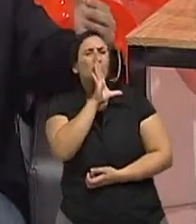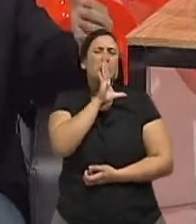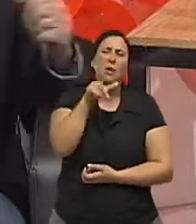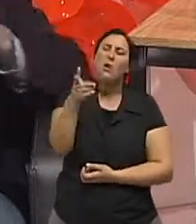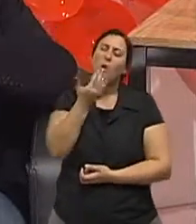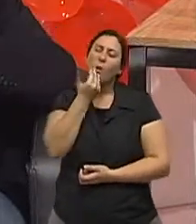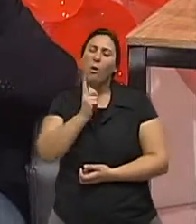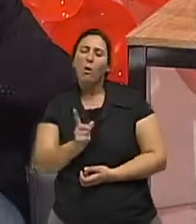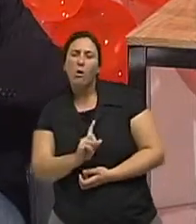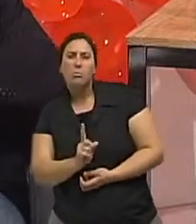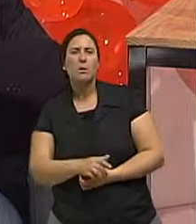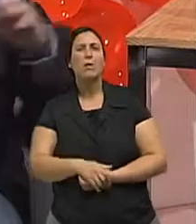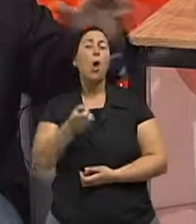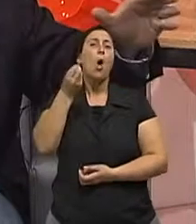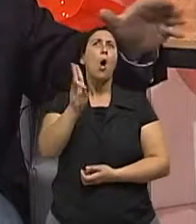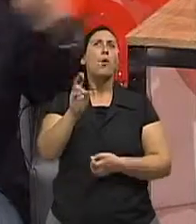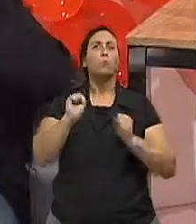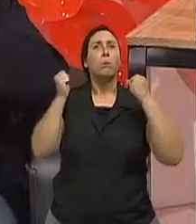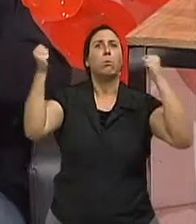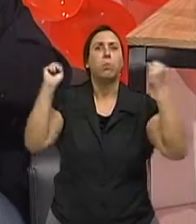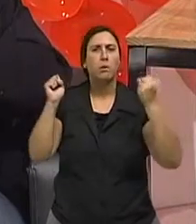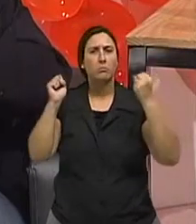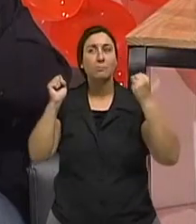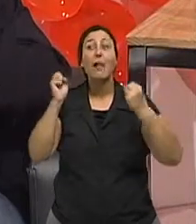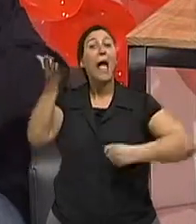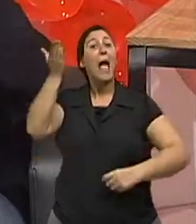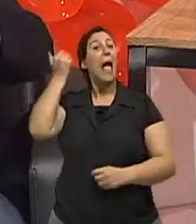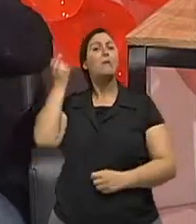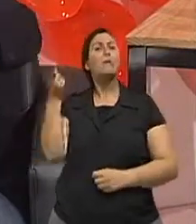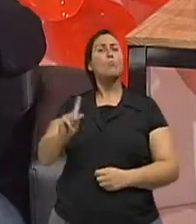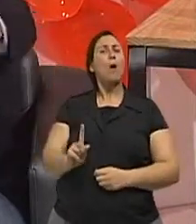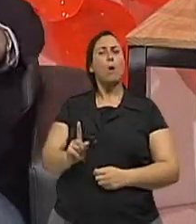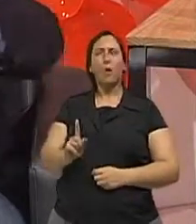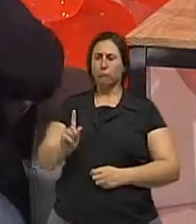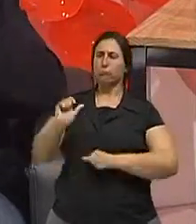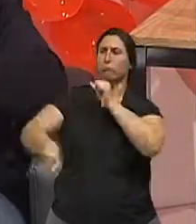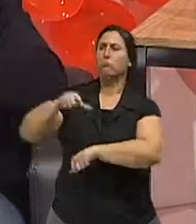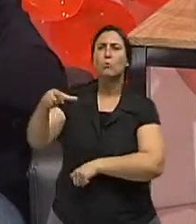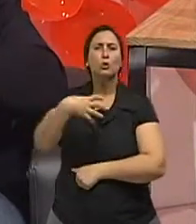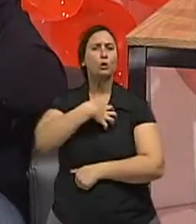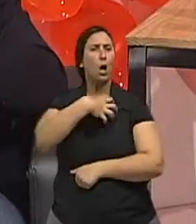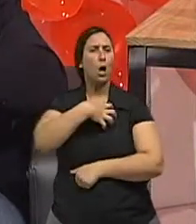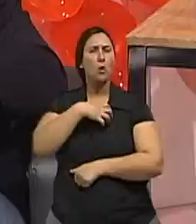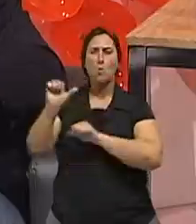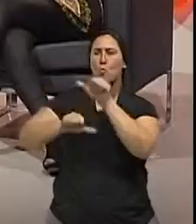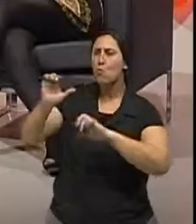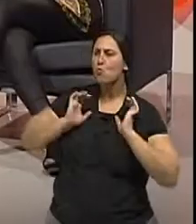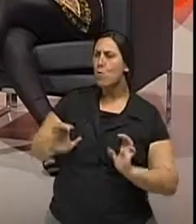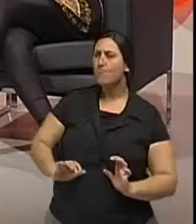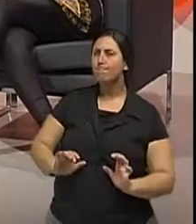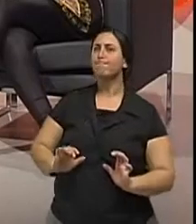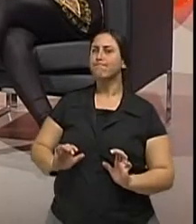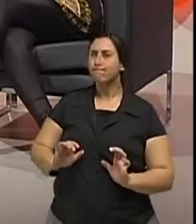ou a avó está mais agressiva. Mudança de comportamento pode ser sinal de pneumonia. Ou seja, de uma